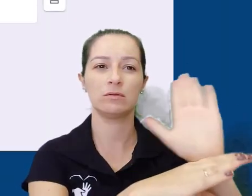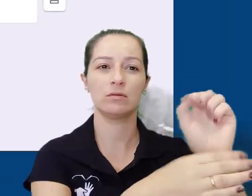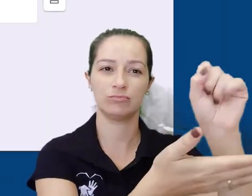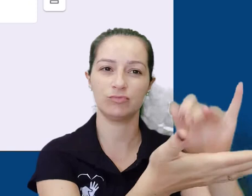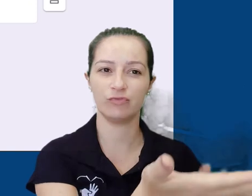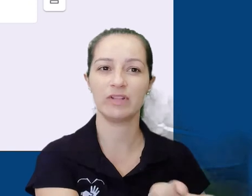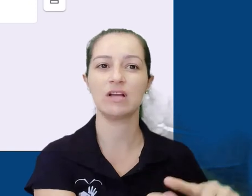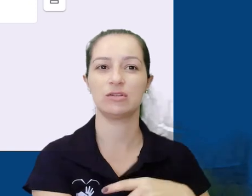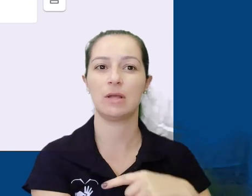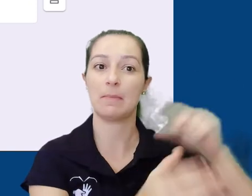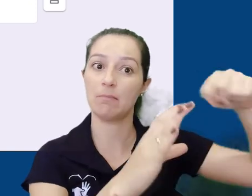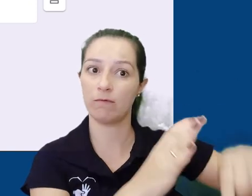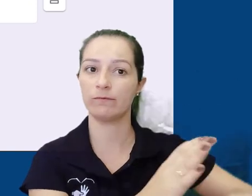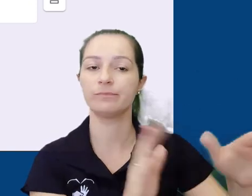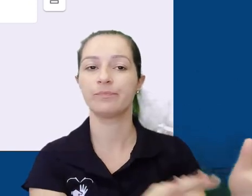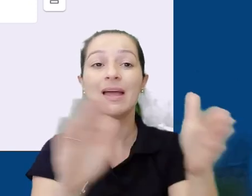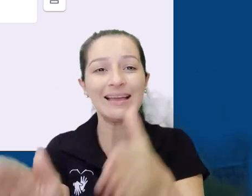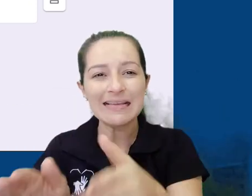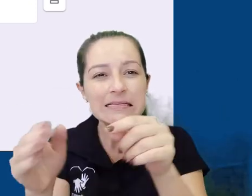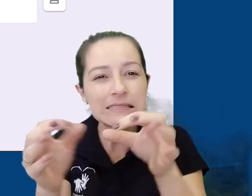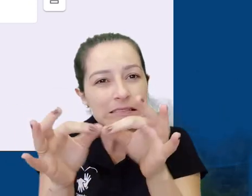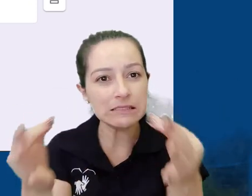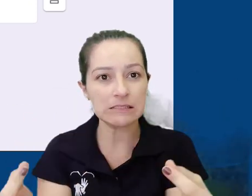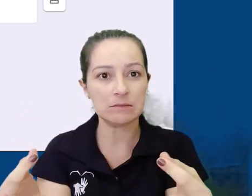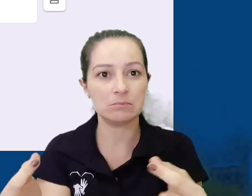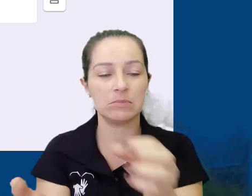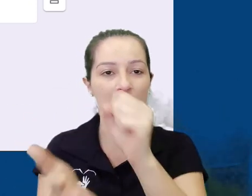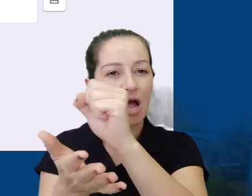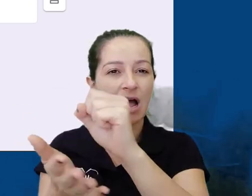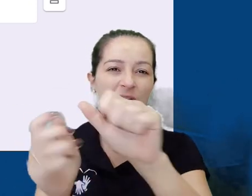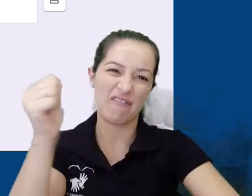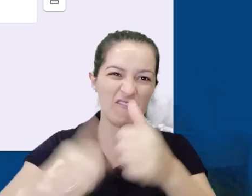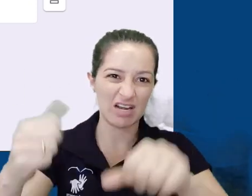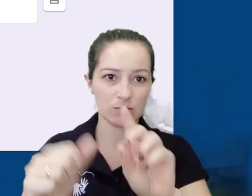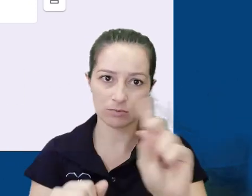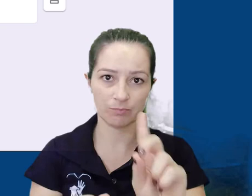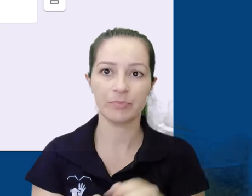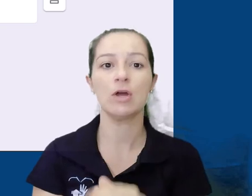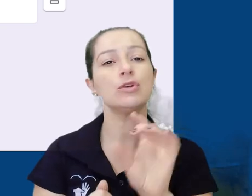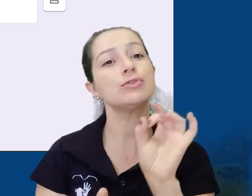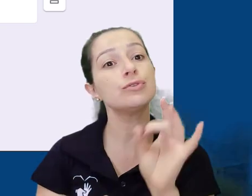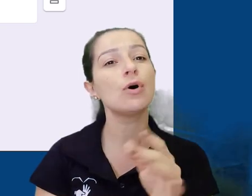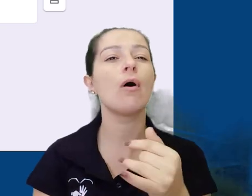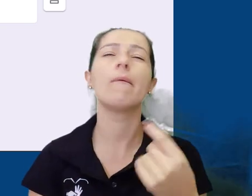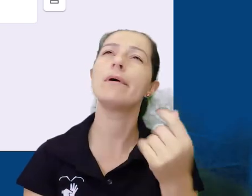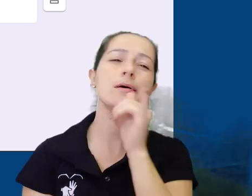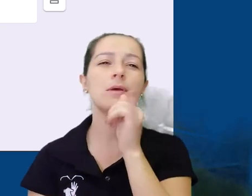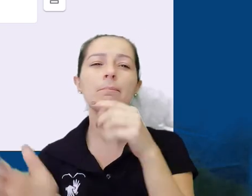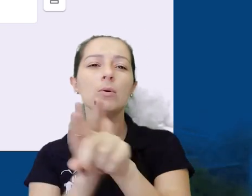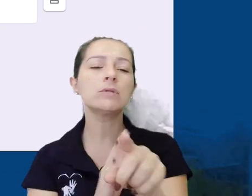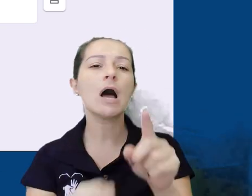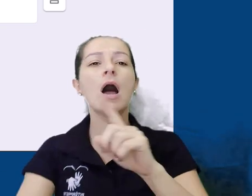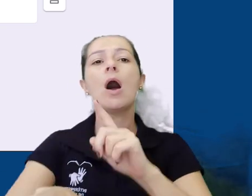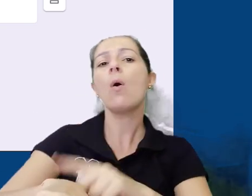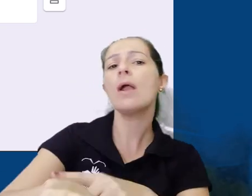sessão de atividades. Mas pensando nos mais simples aqui, sem ser avaliação, digamos que queiramos sondar qual o melhor horário